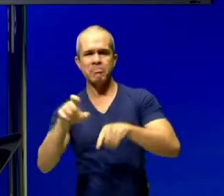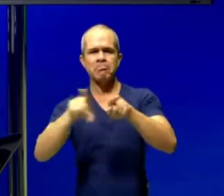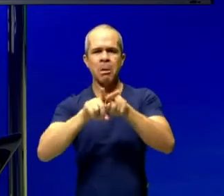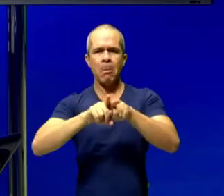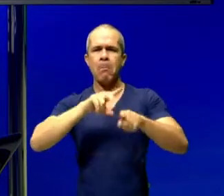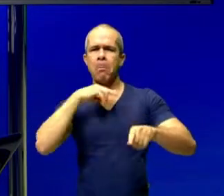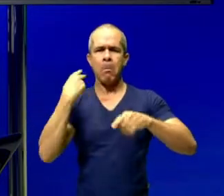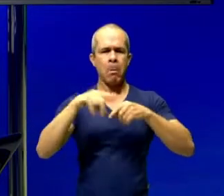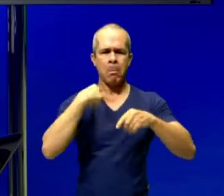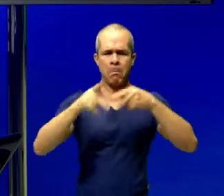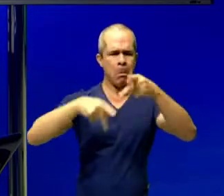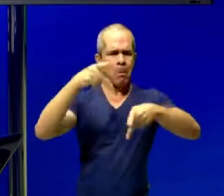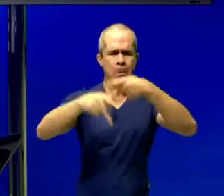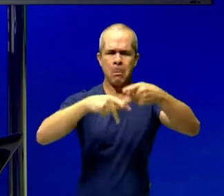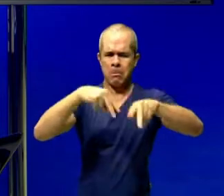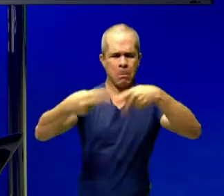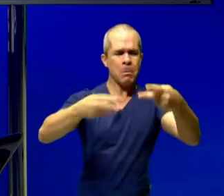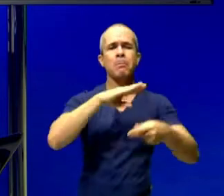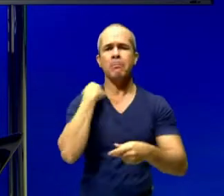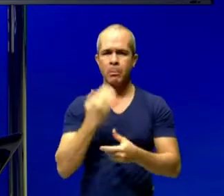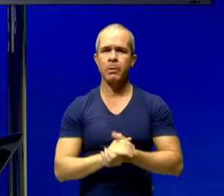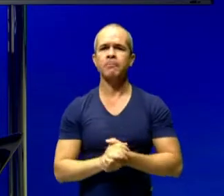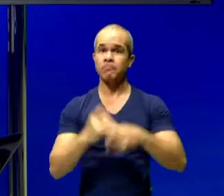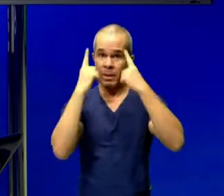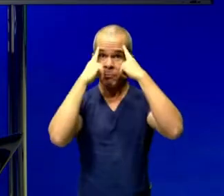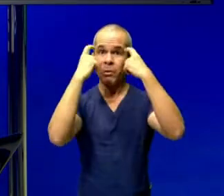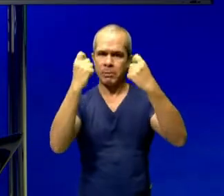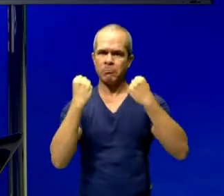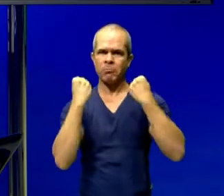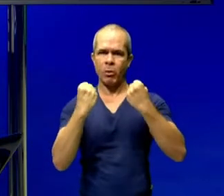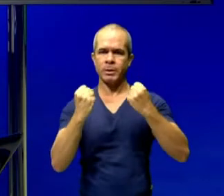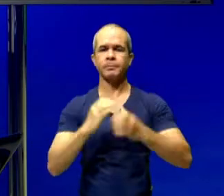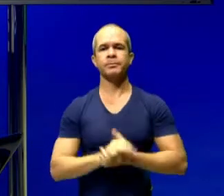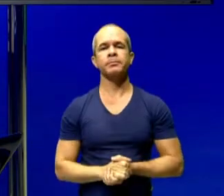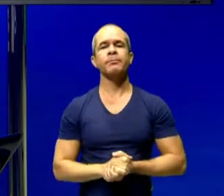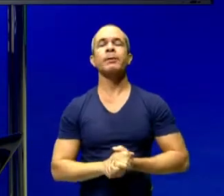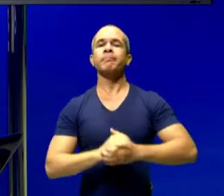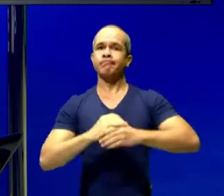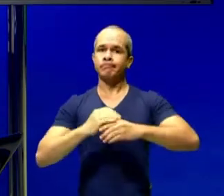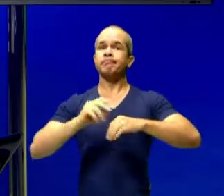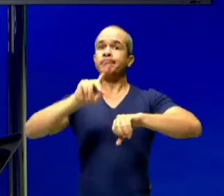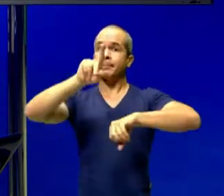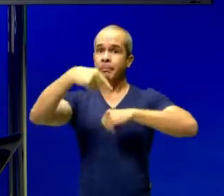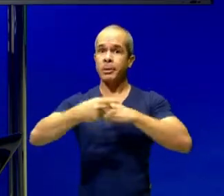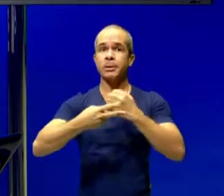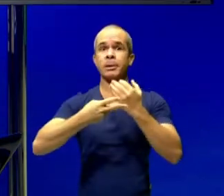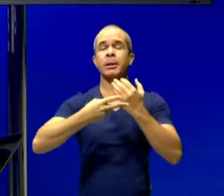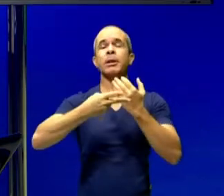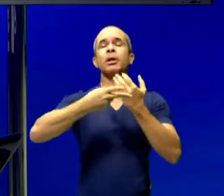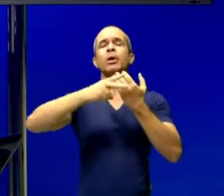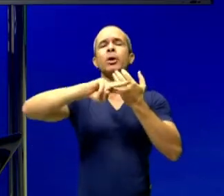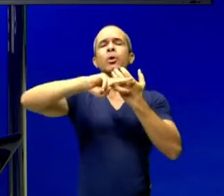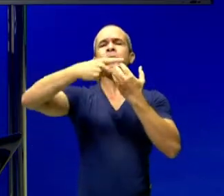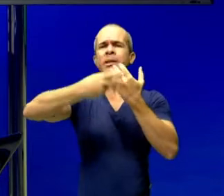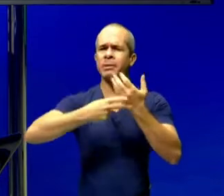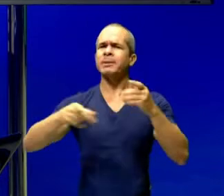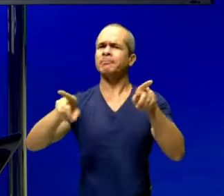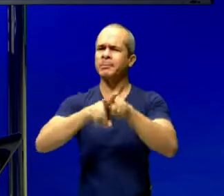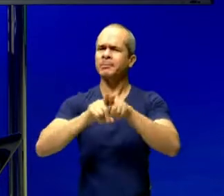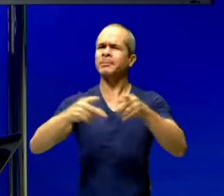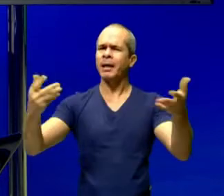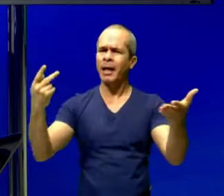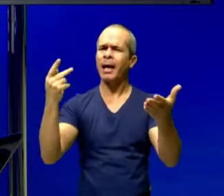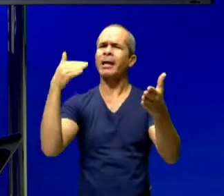Foi uma luta violenta e que gerou consequências para esses países até hoje. São